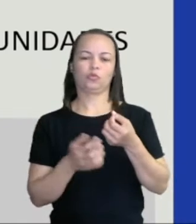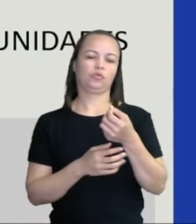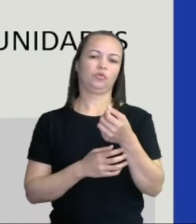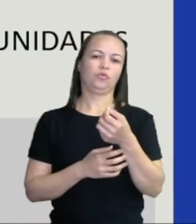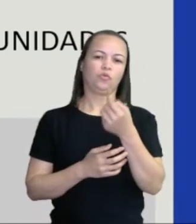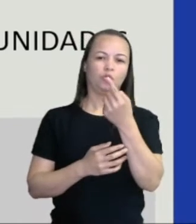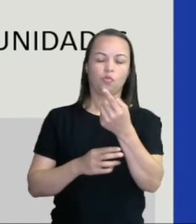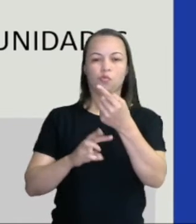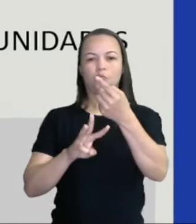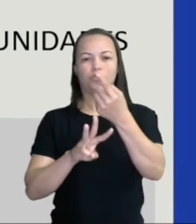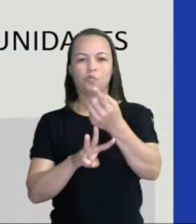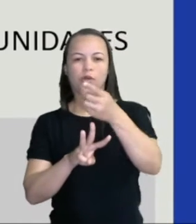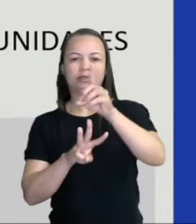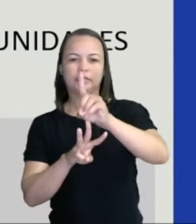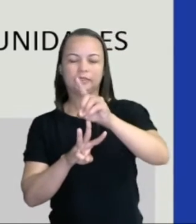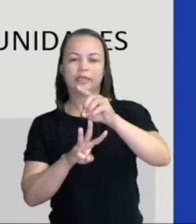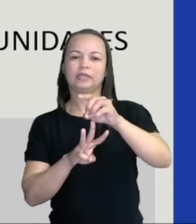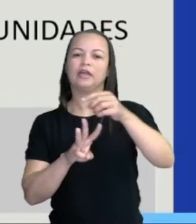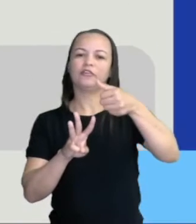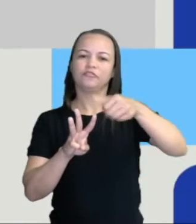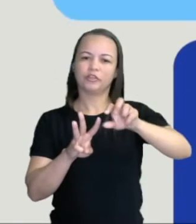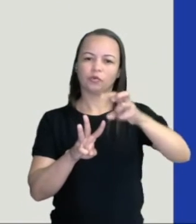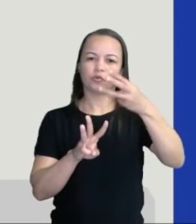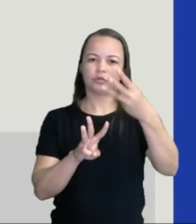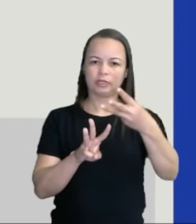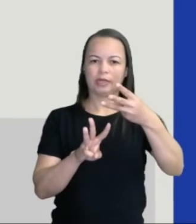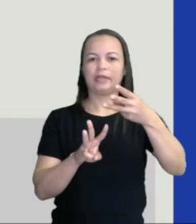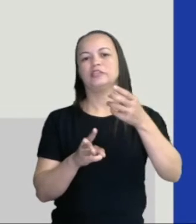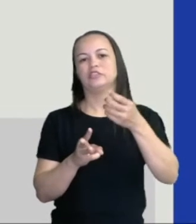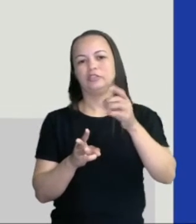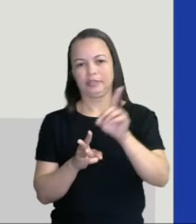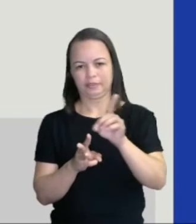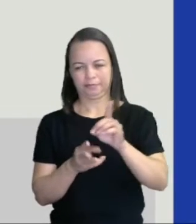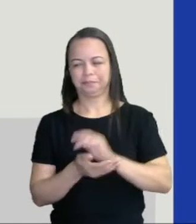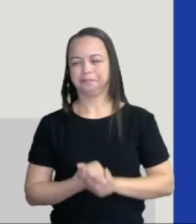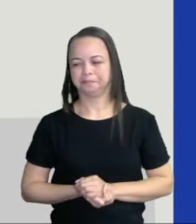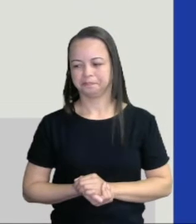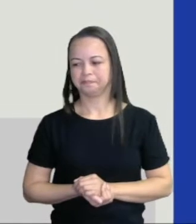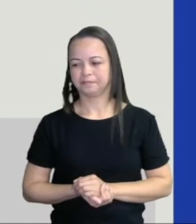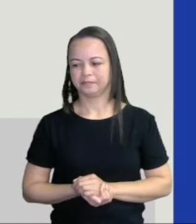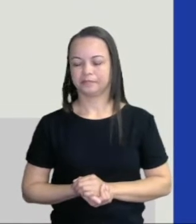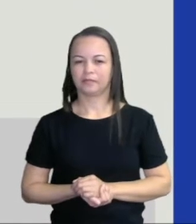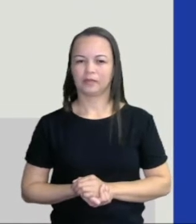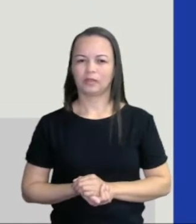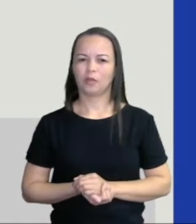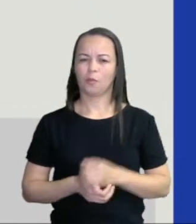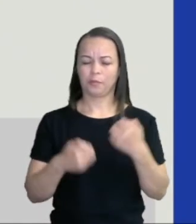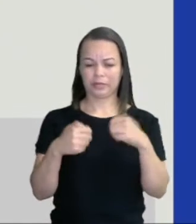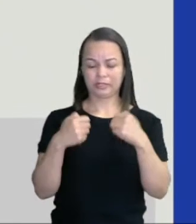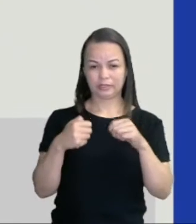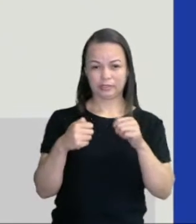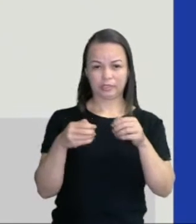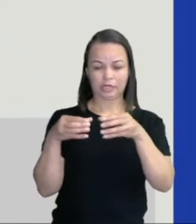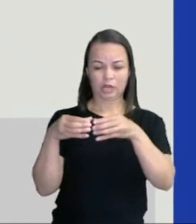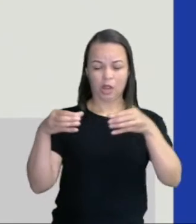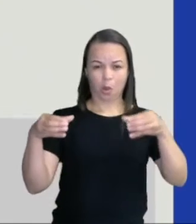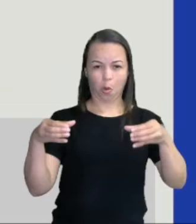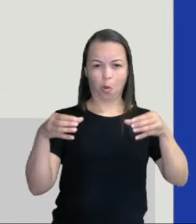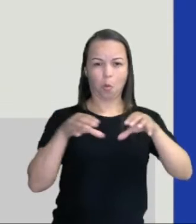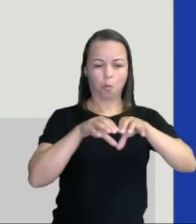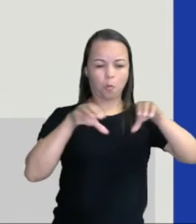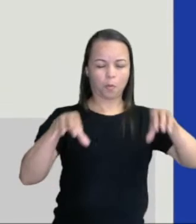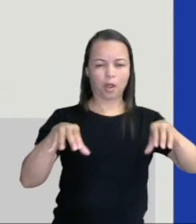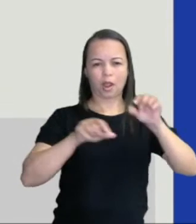3 dezenas. Beleza. Então, é preciso desagrupar uma dezena do número